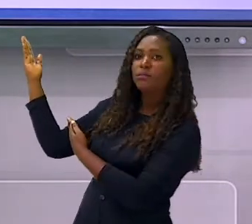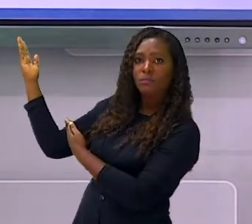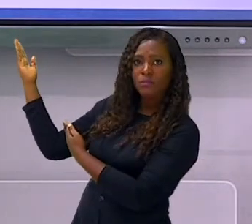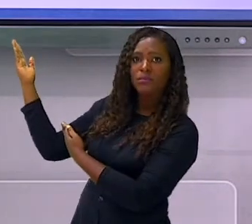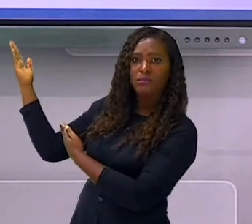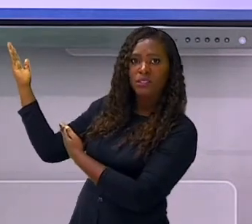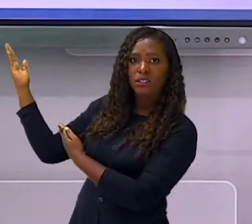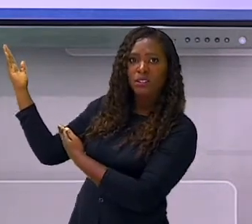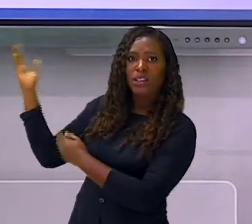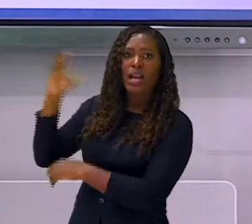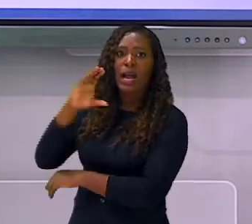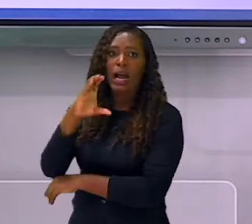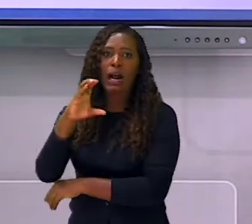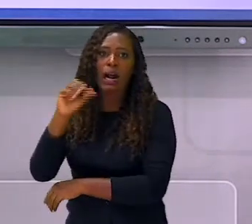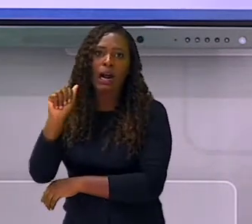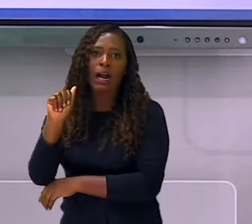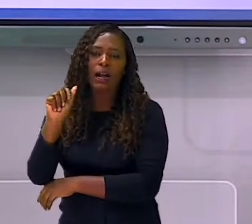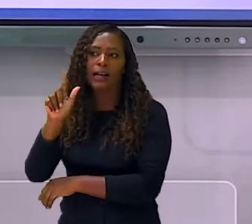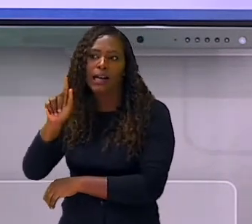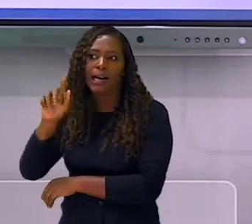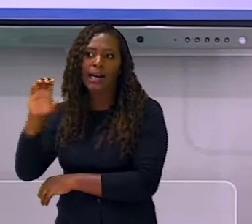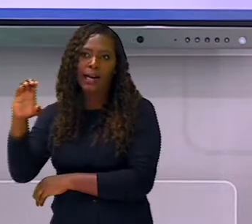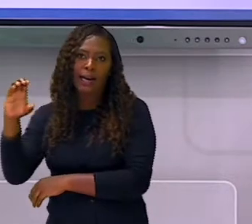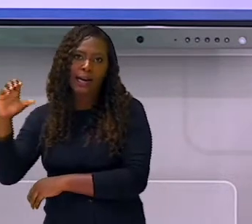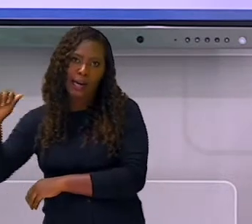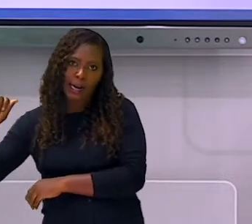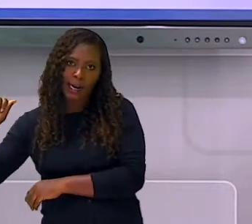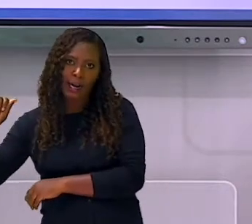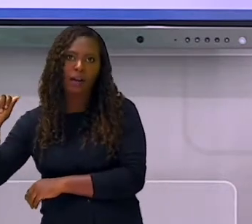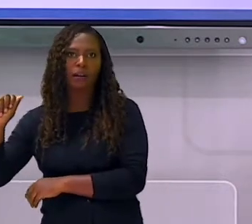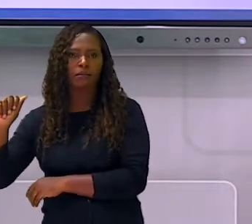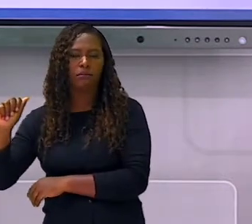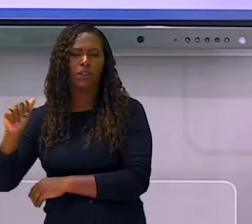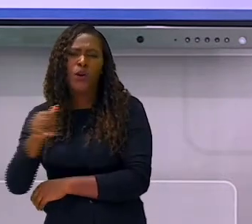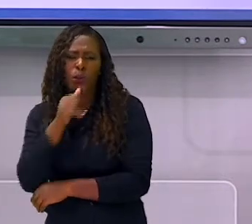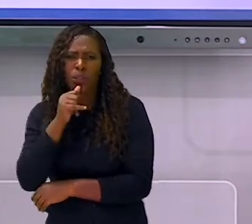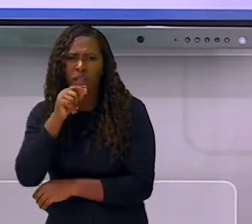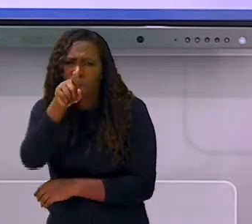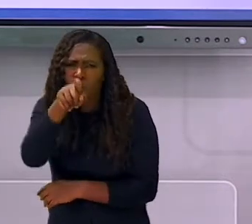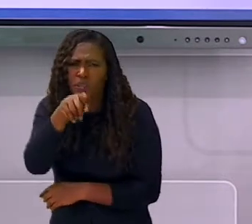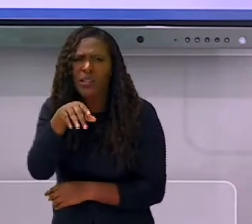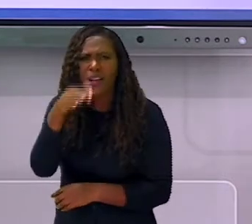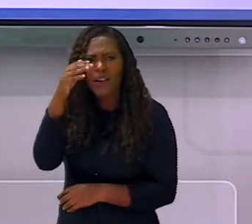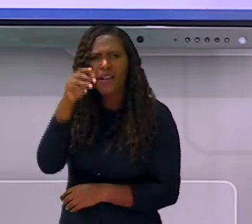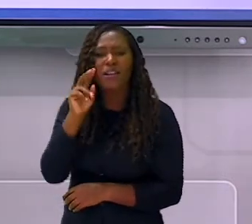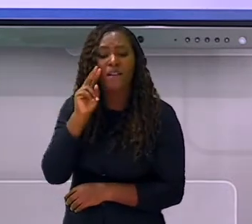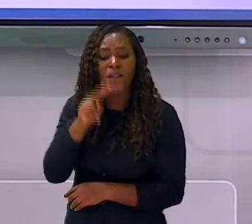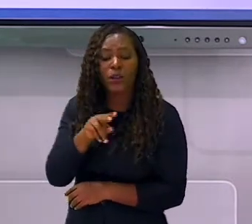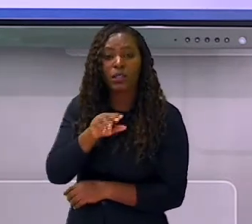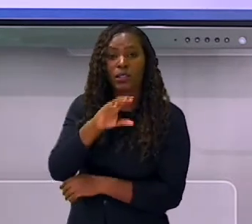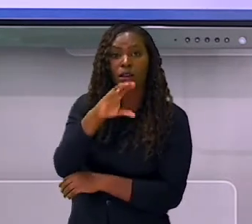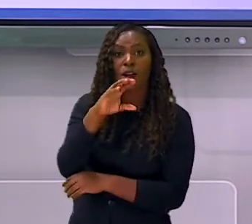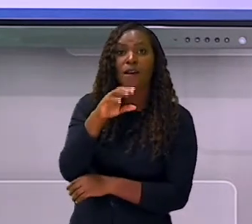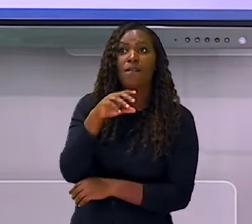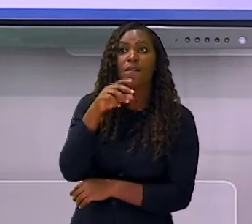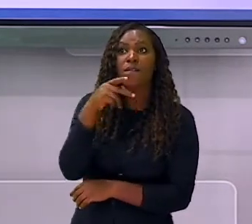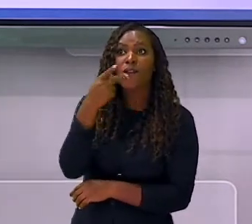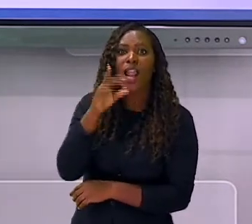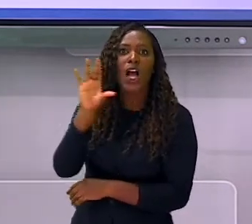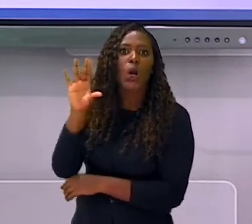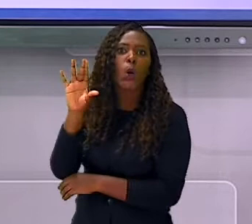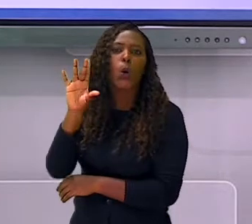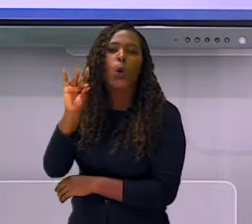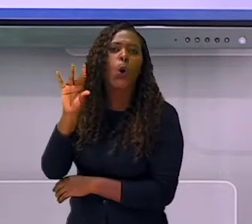exemplo aí para vocês entenderem melhor. É a criança que fala cola, quando ela quer falar gola. Trocando então a